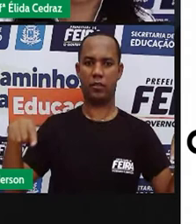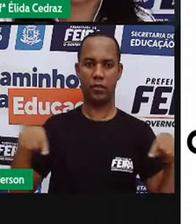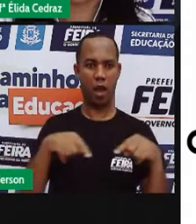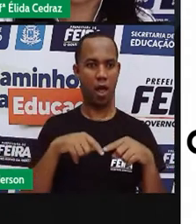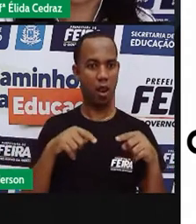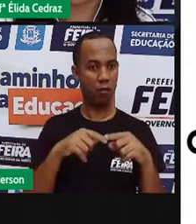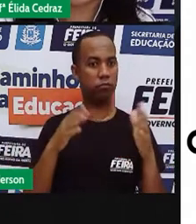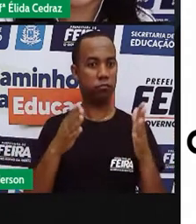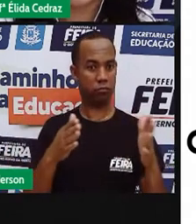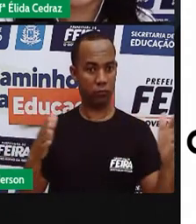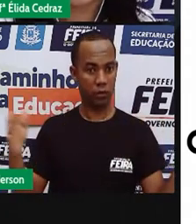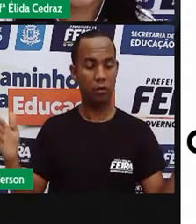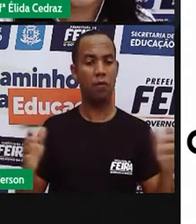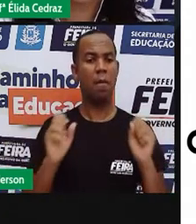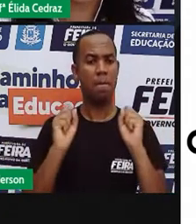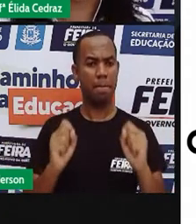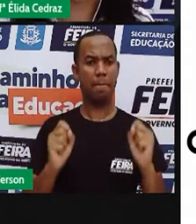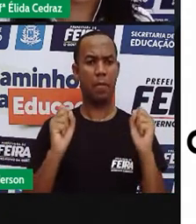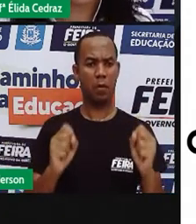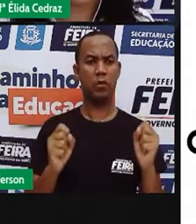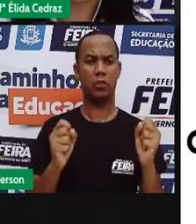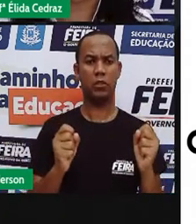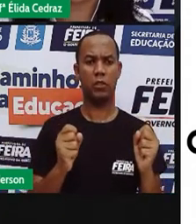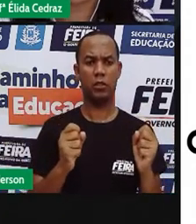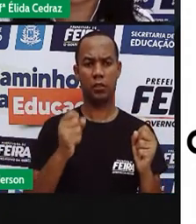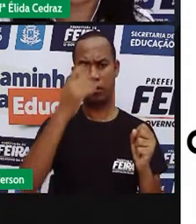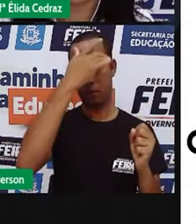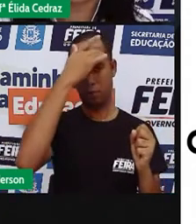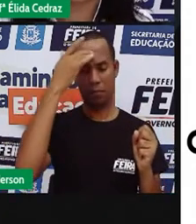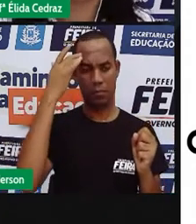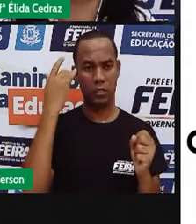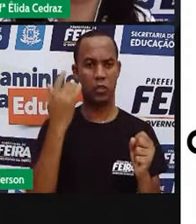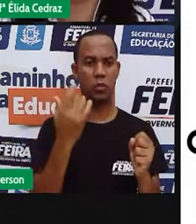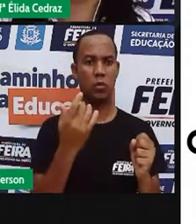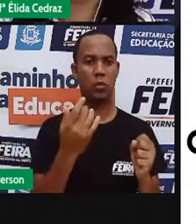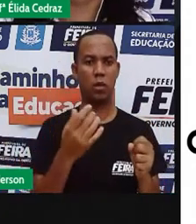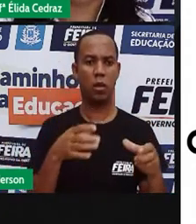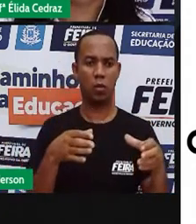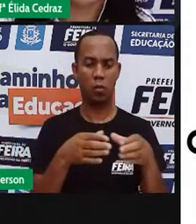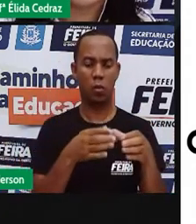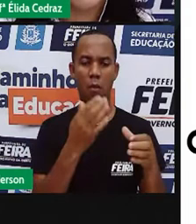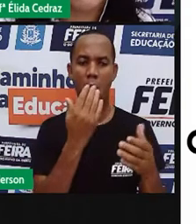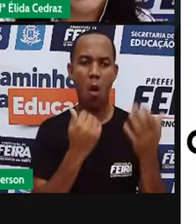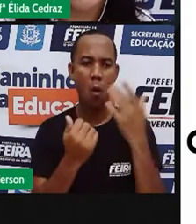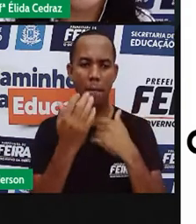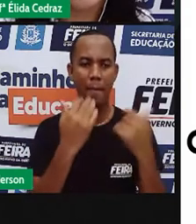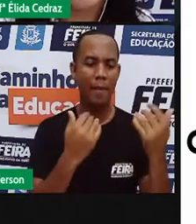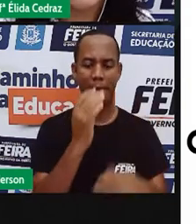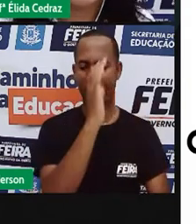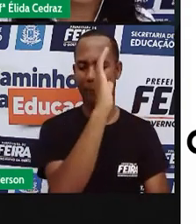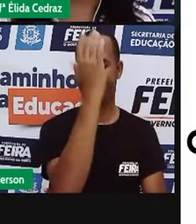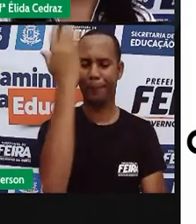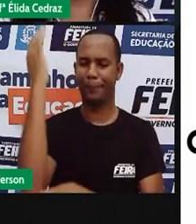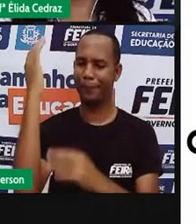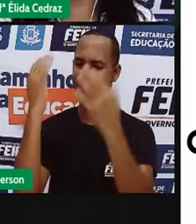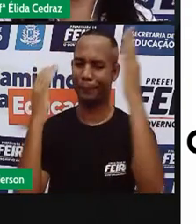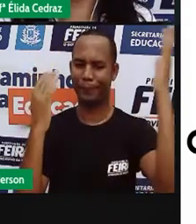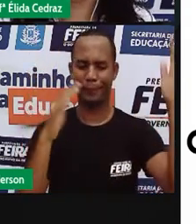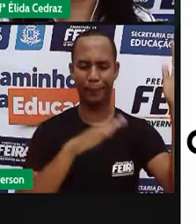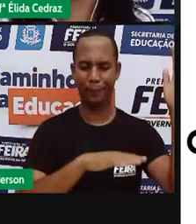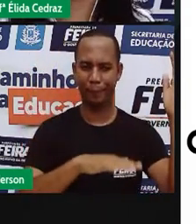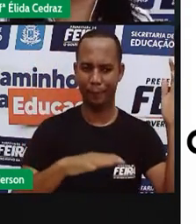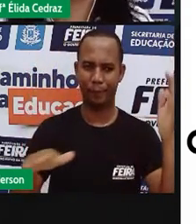poderá oferecer banquetes para os doendos e anúncios que moram na floresta maca. Tem